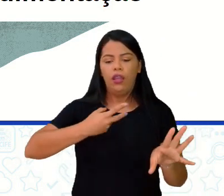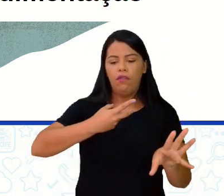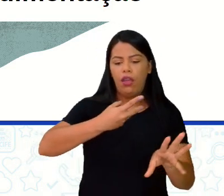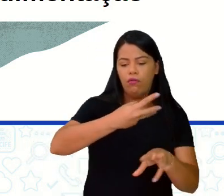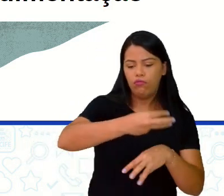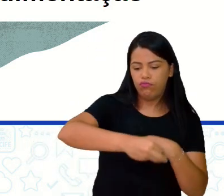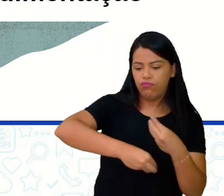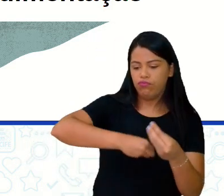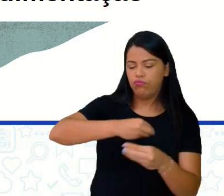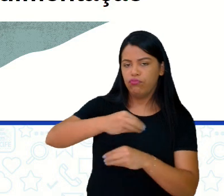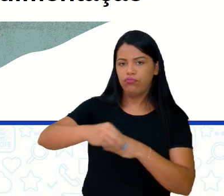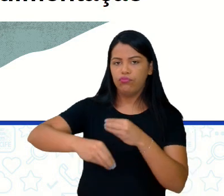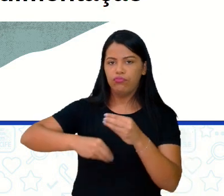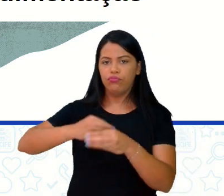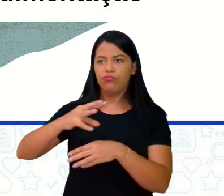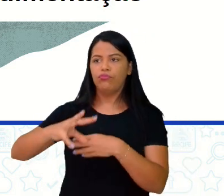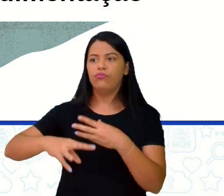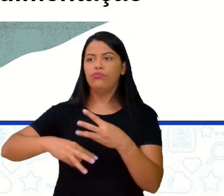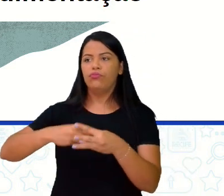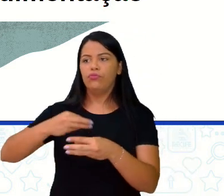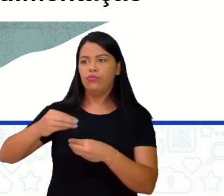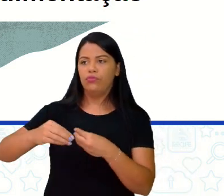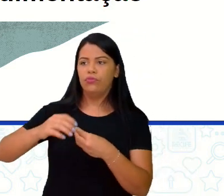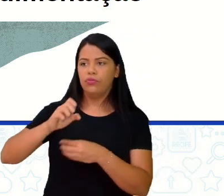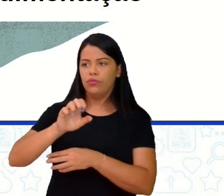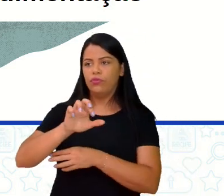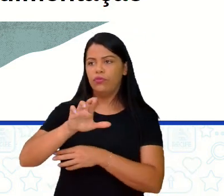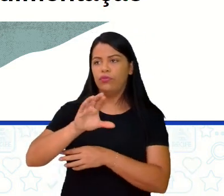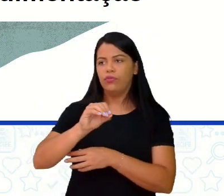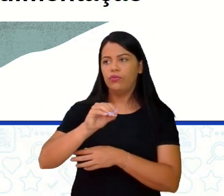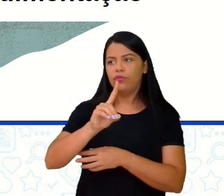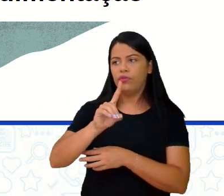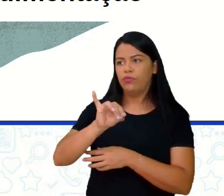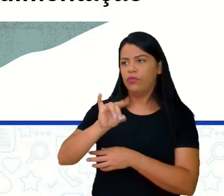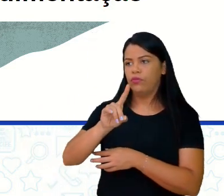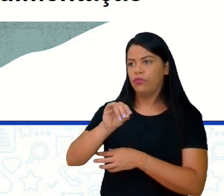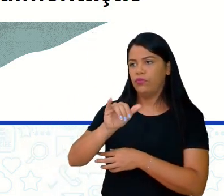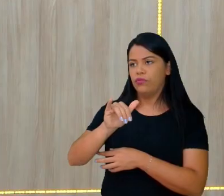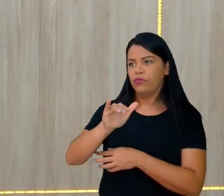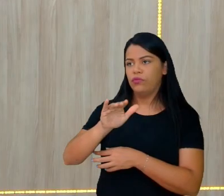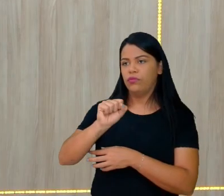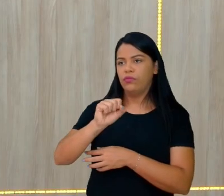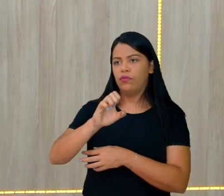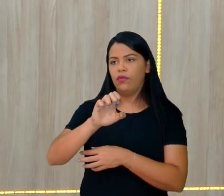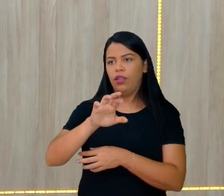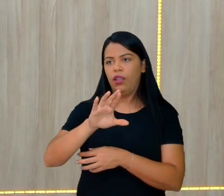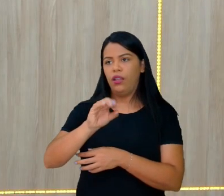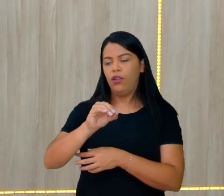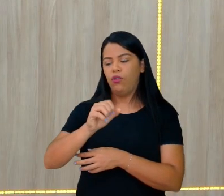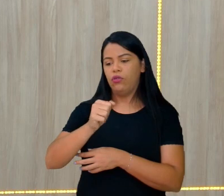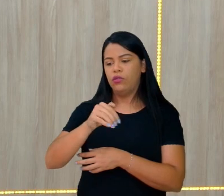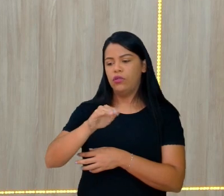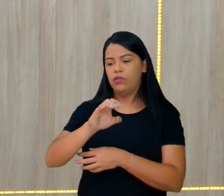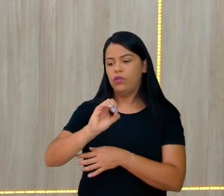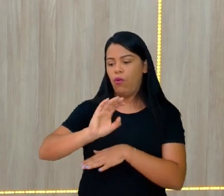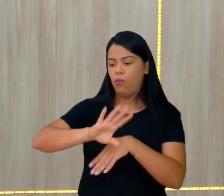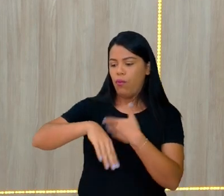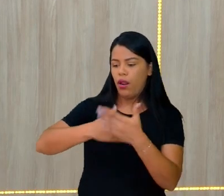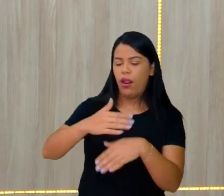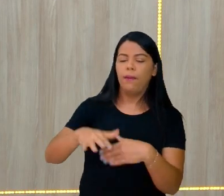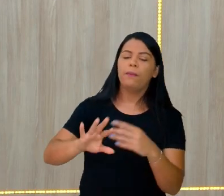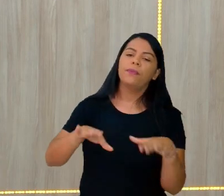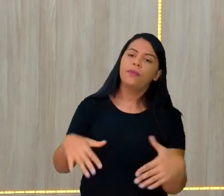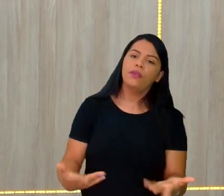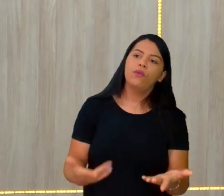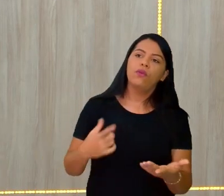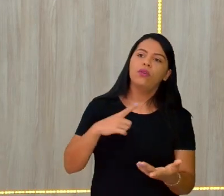Transportadas. Então, seja o quê? Estão sendo erodidas. O processo de erosão. E aí, aonde